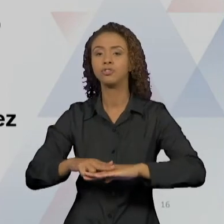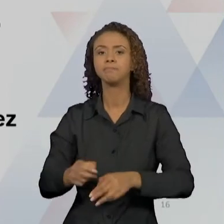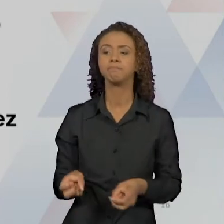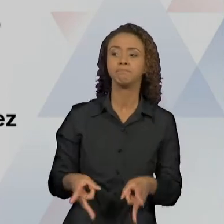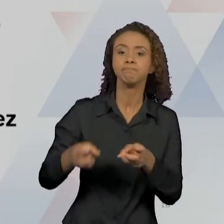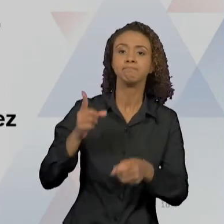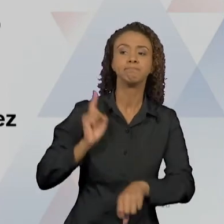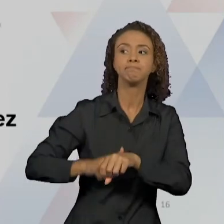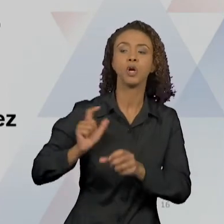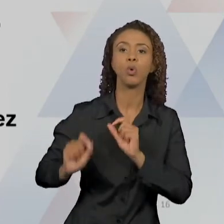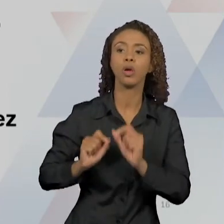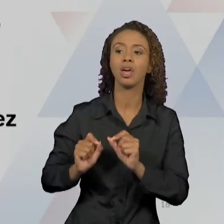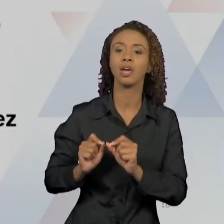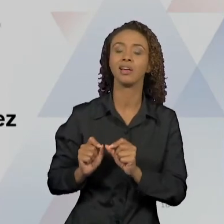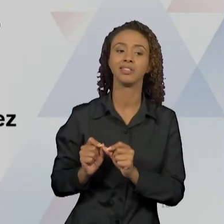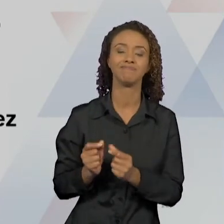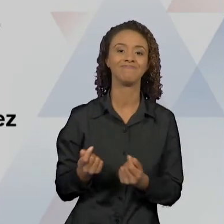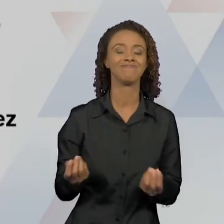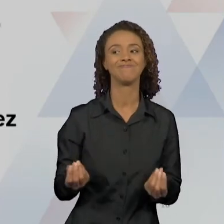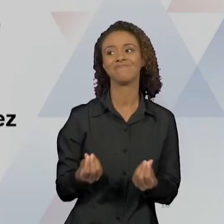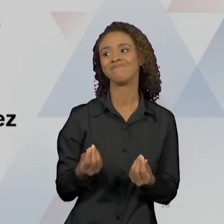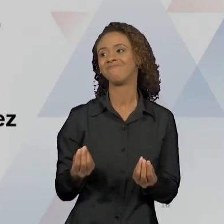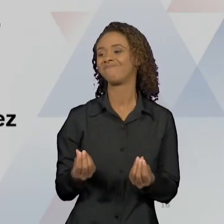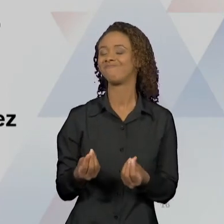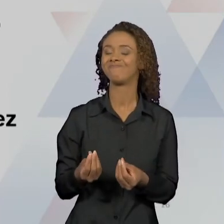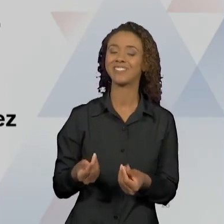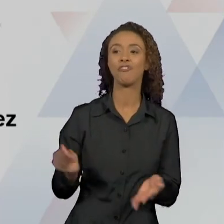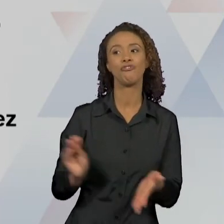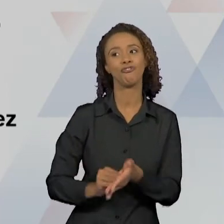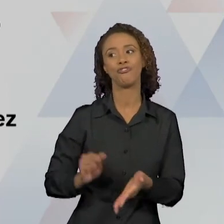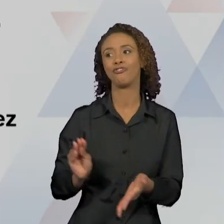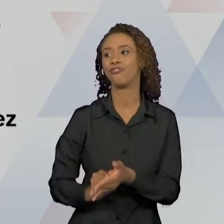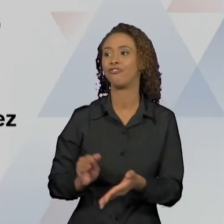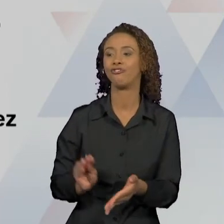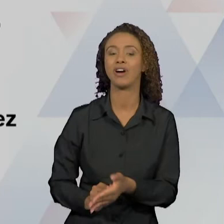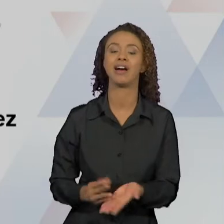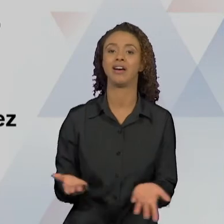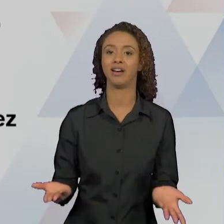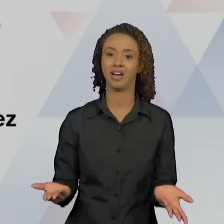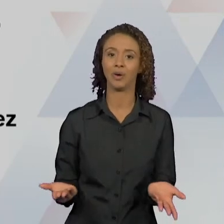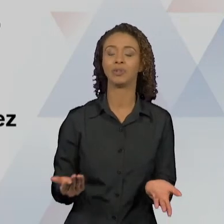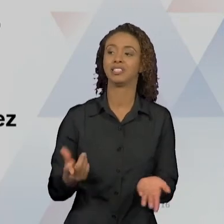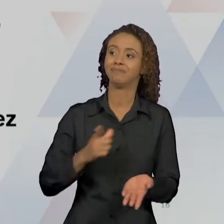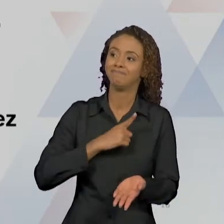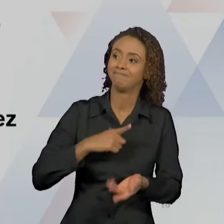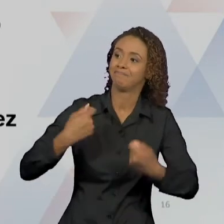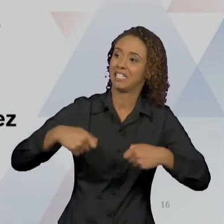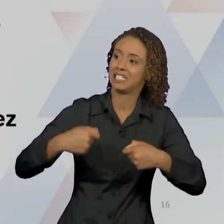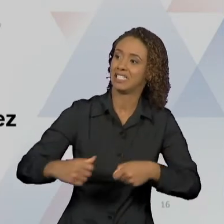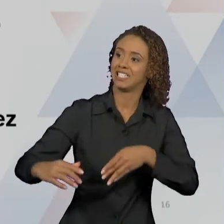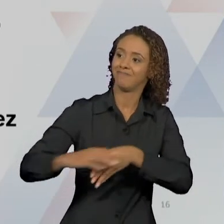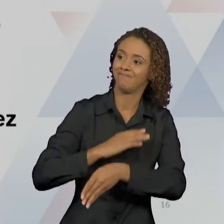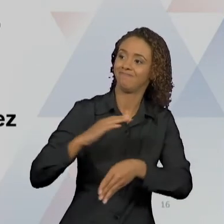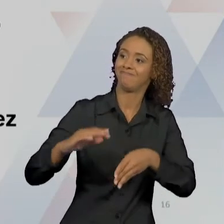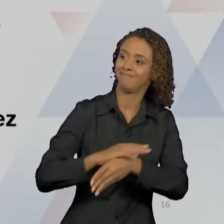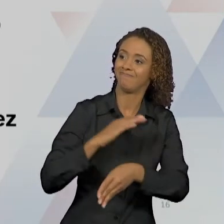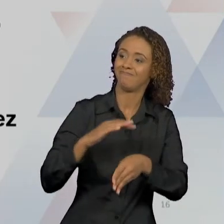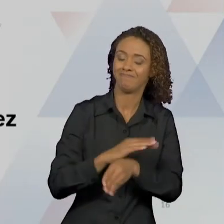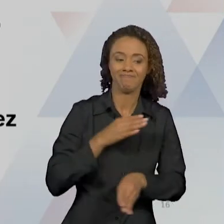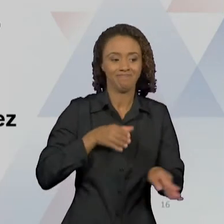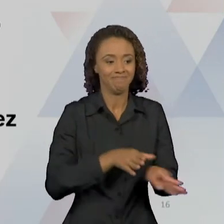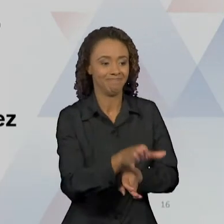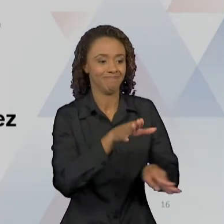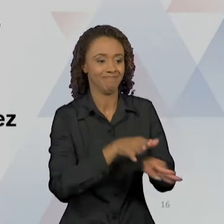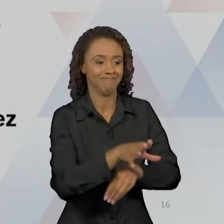percebe que essa esperança era pouco realista. A ausência de restrições e de orientação pode produzir delinquentes.